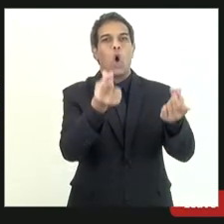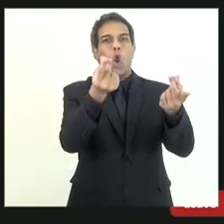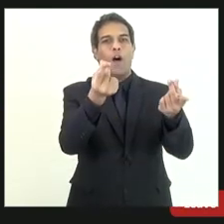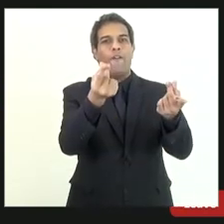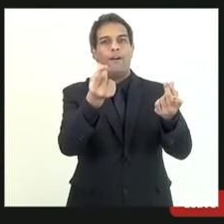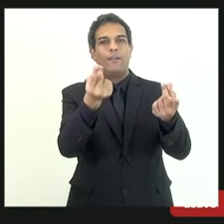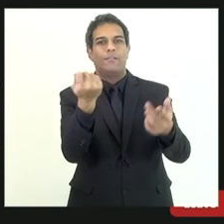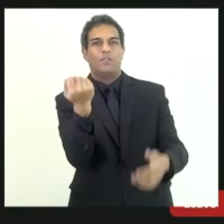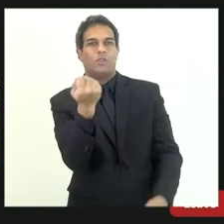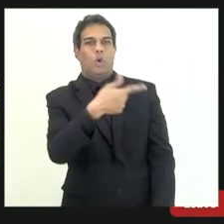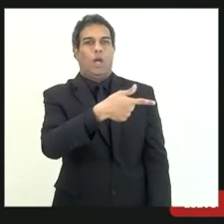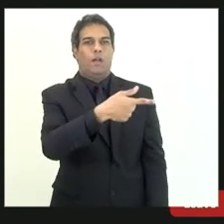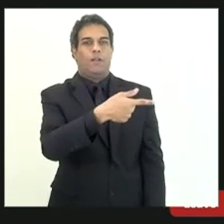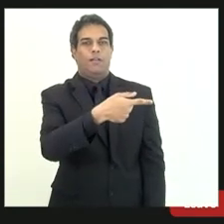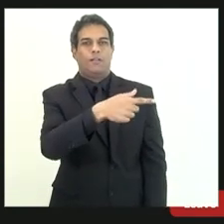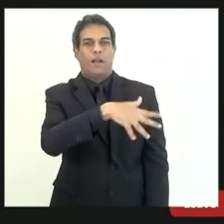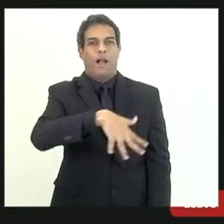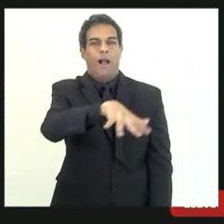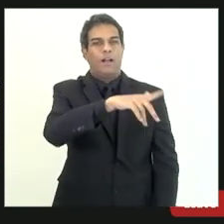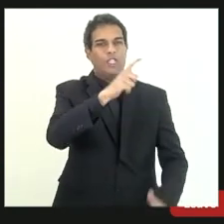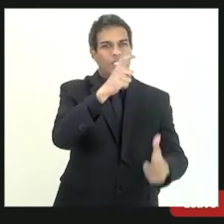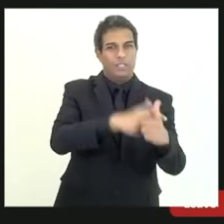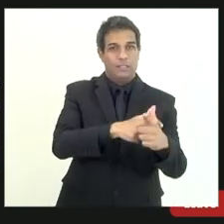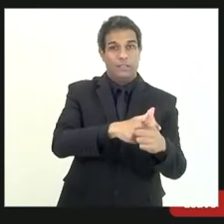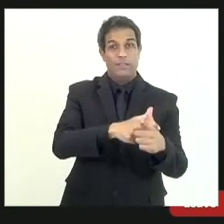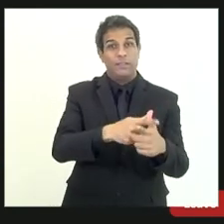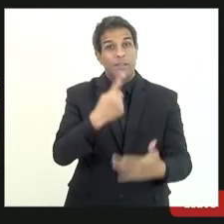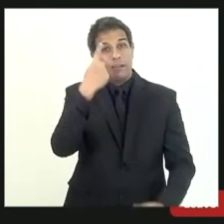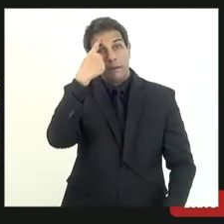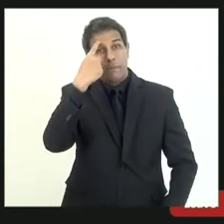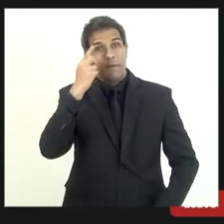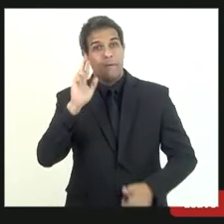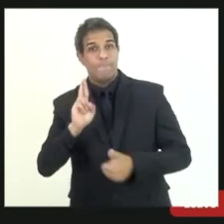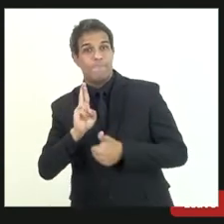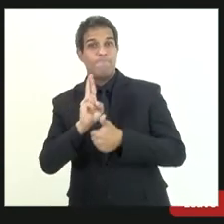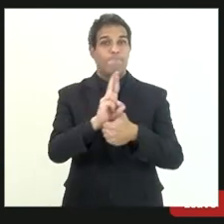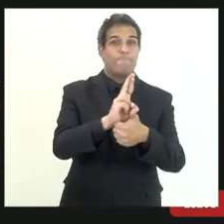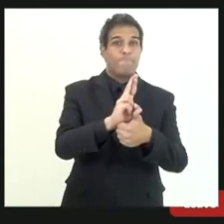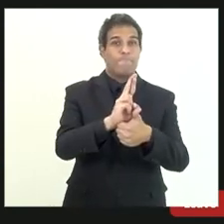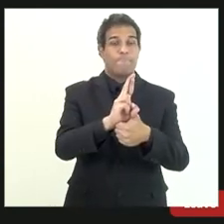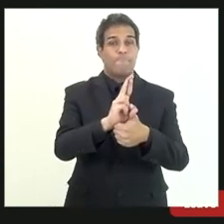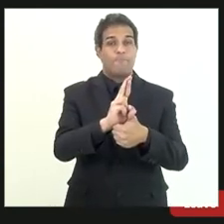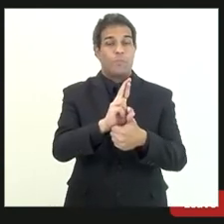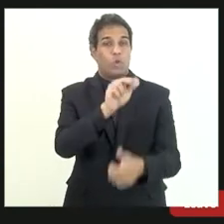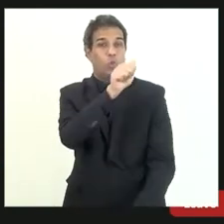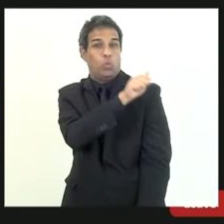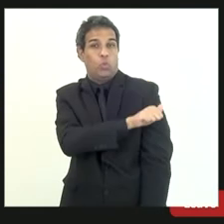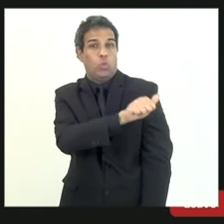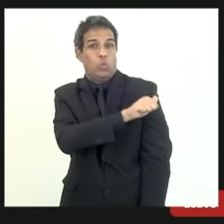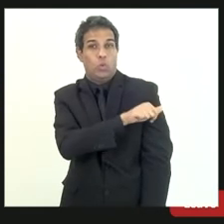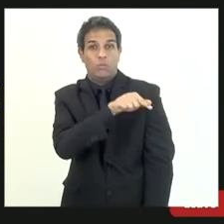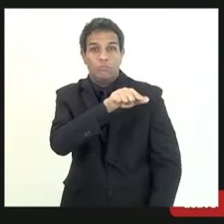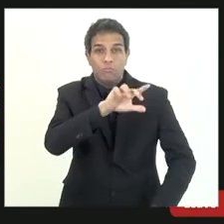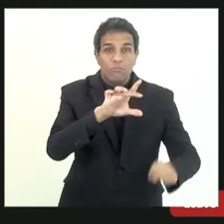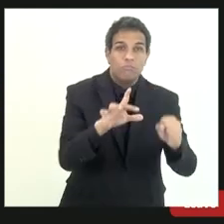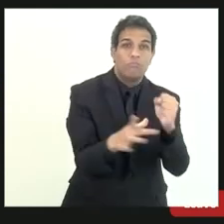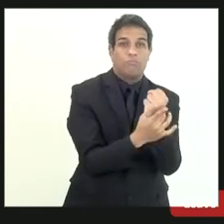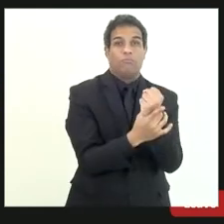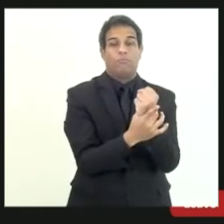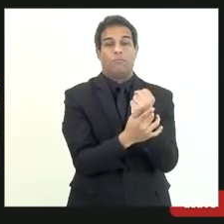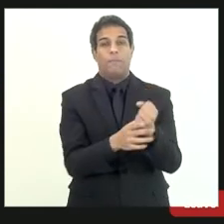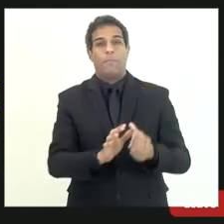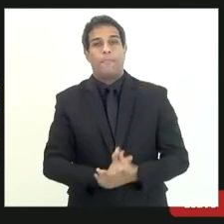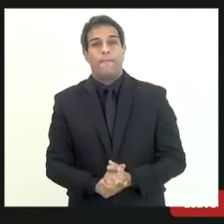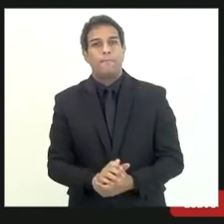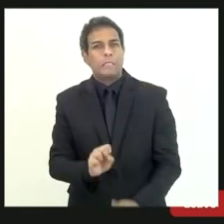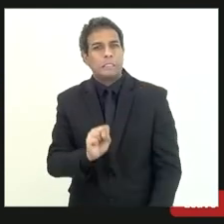devedores a procuradoria chegou no ponto de ter garantia no mínimo então se